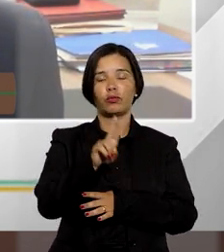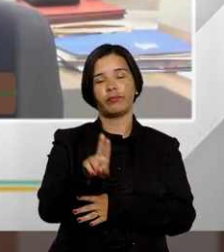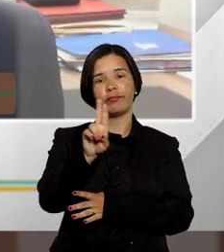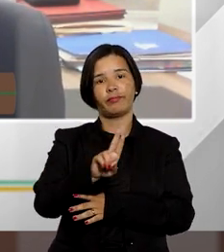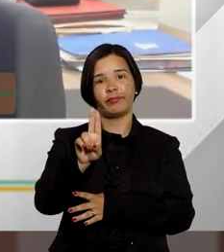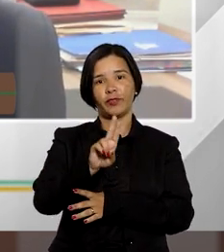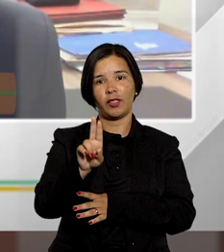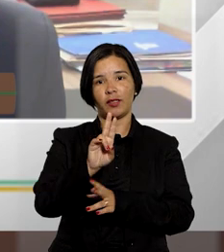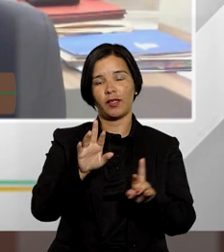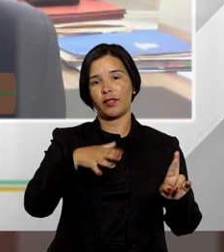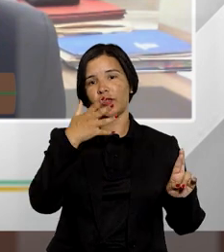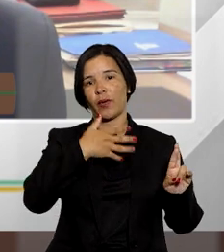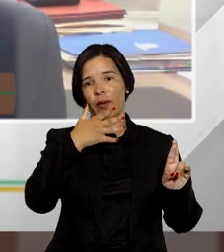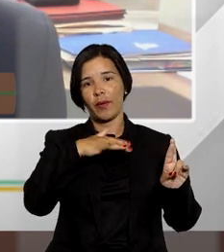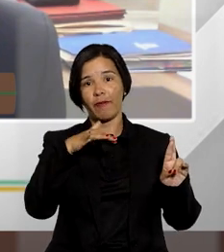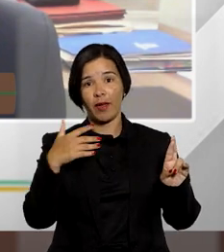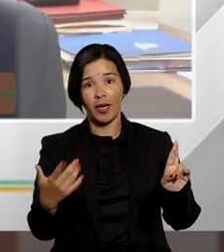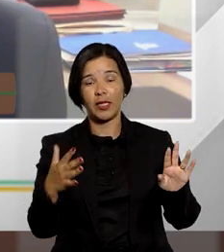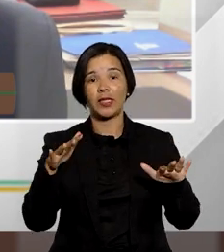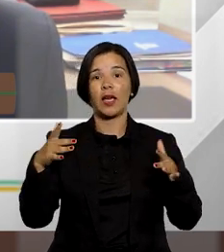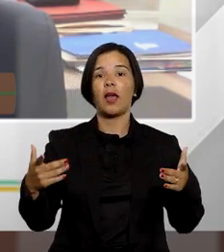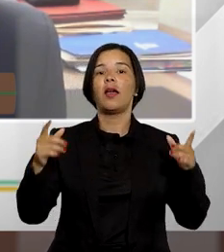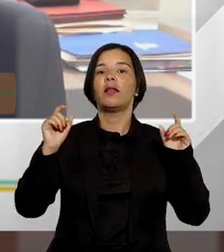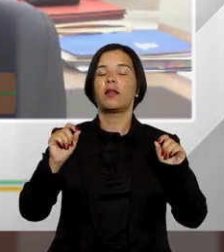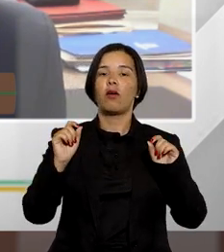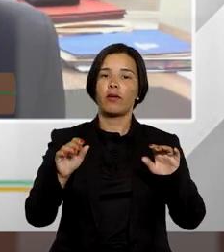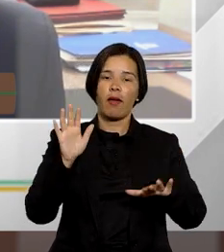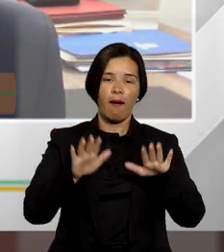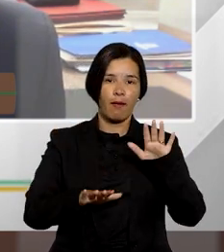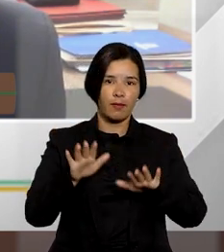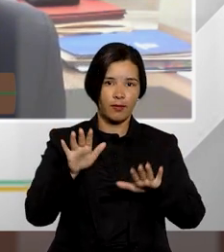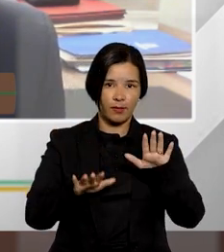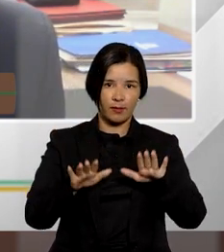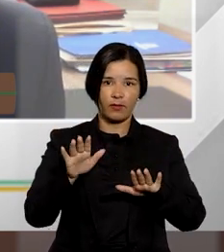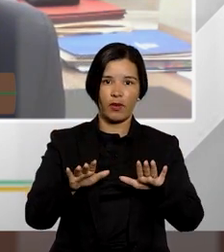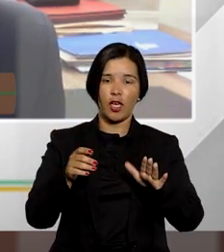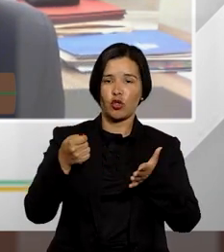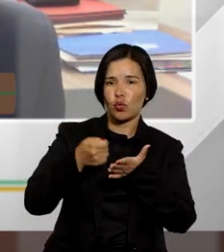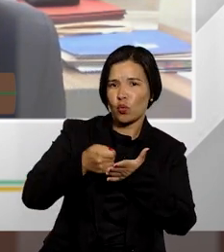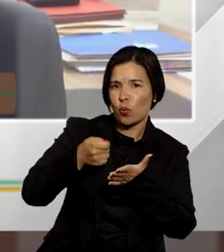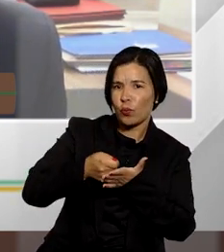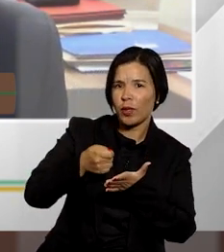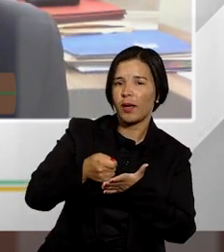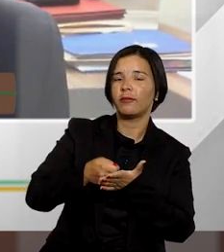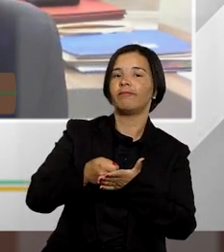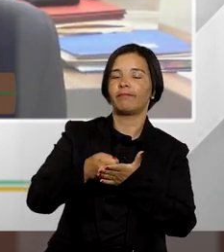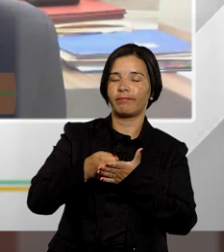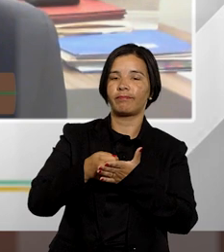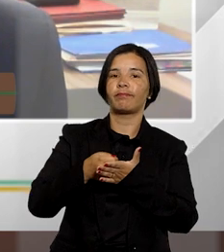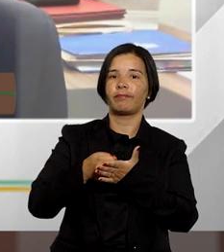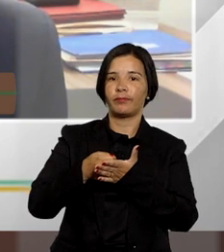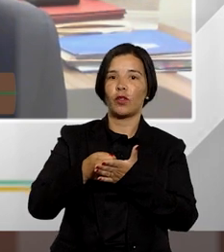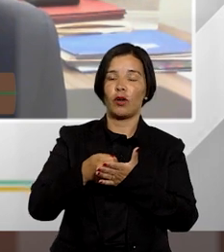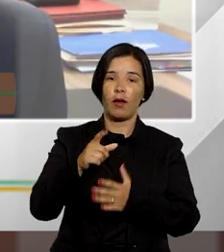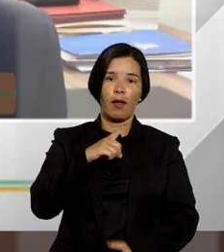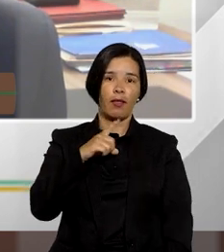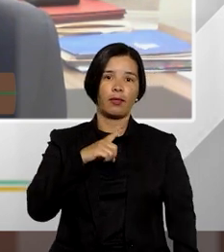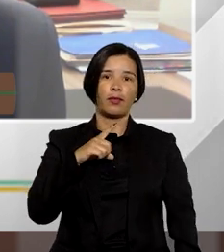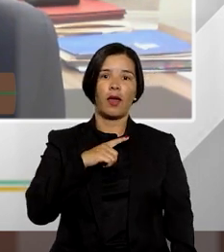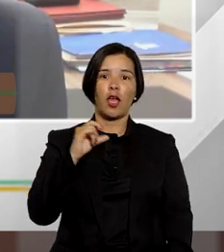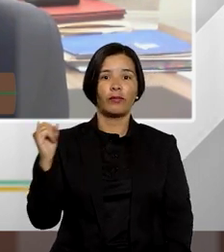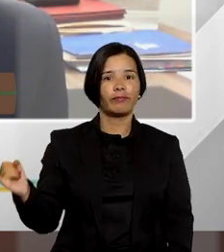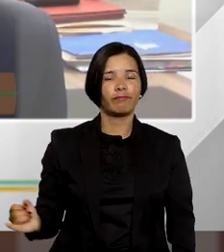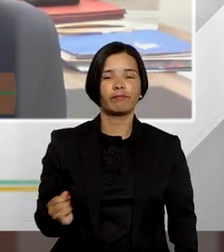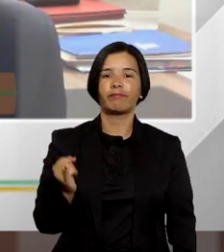utilização inclusive como referência, então apesar de não ser obrigatória ela tem